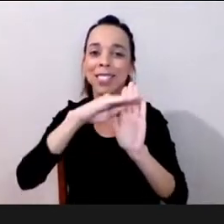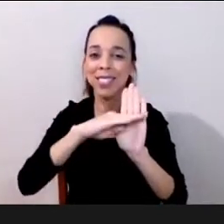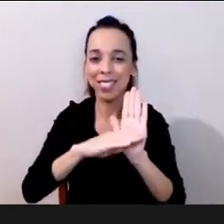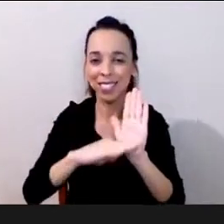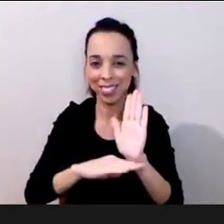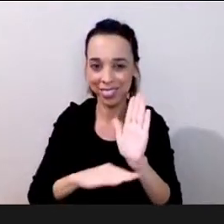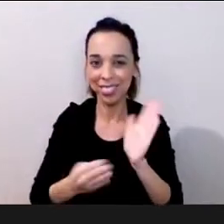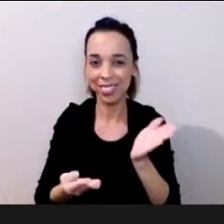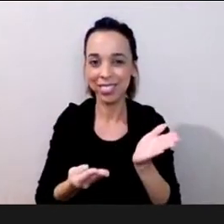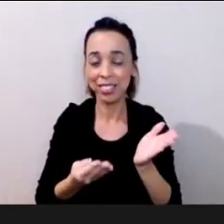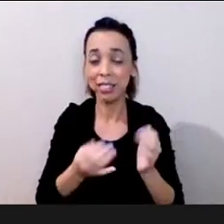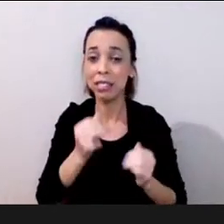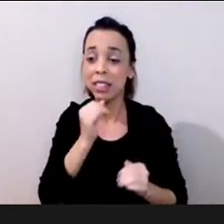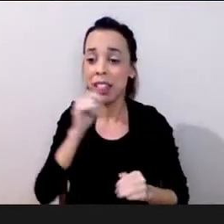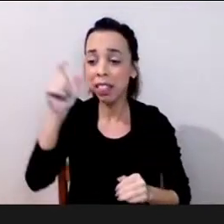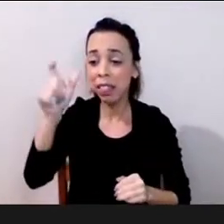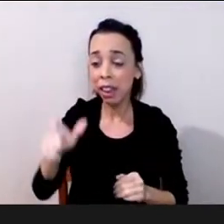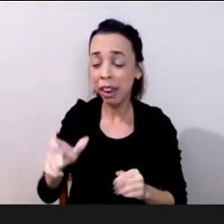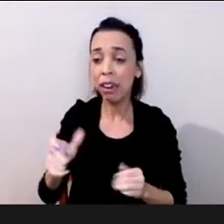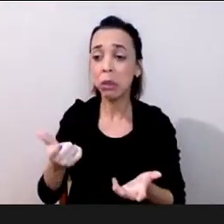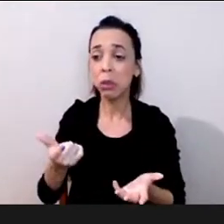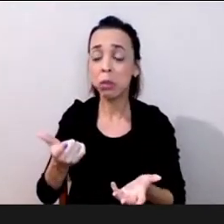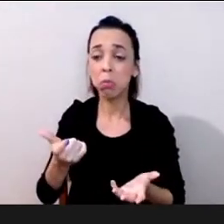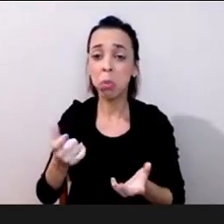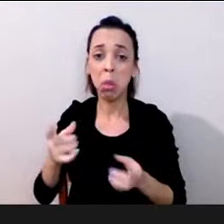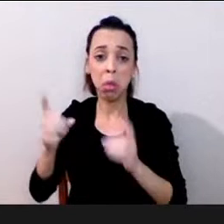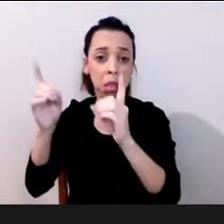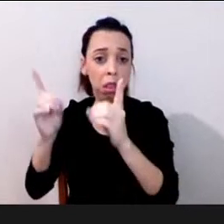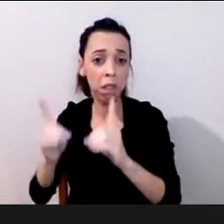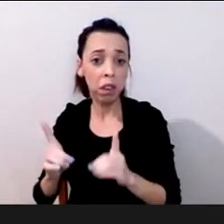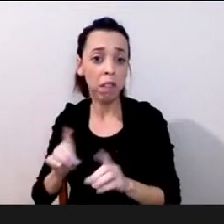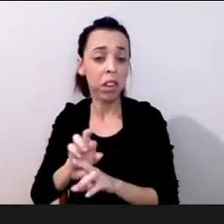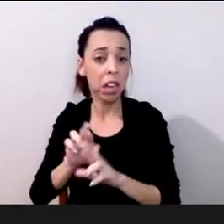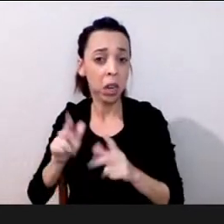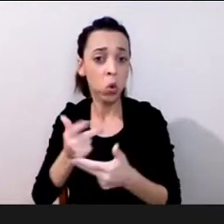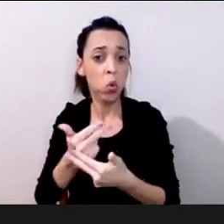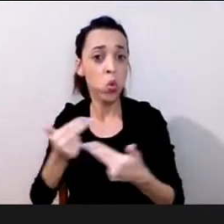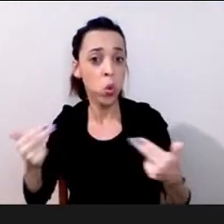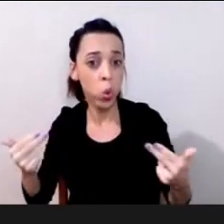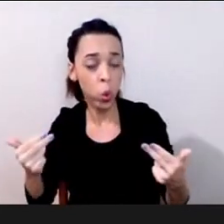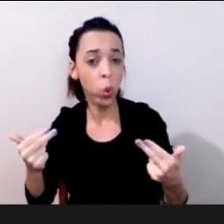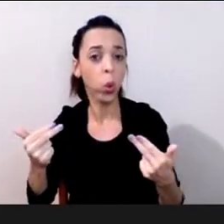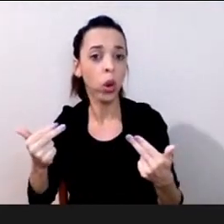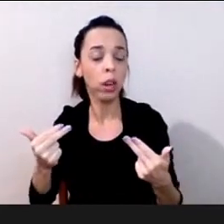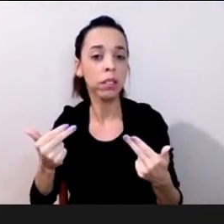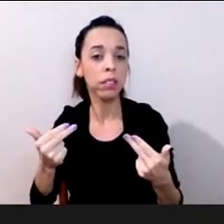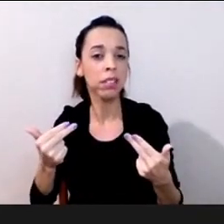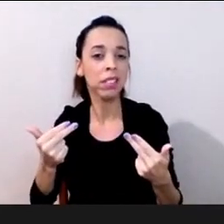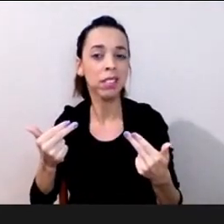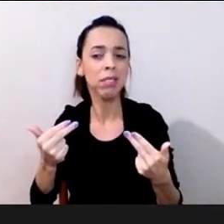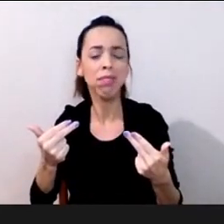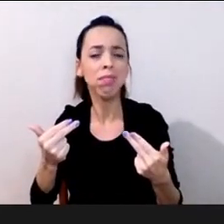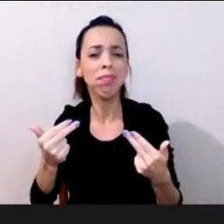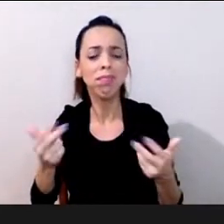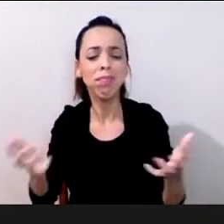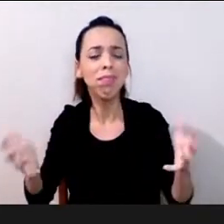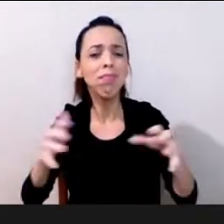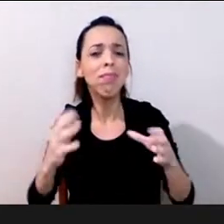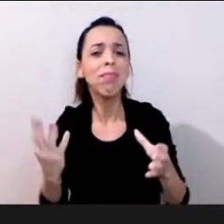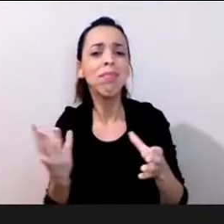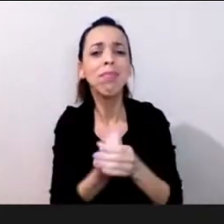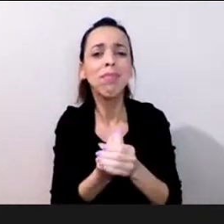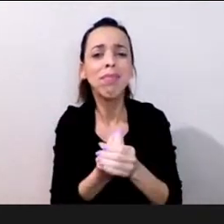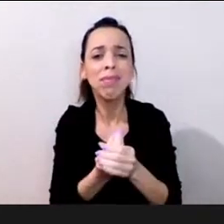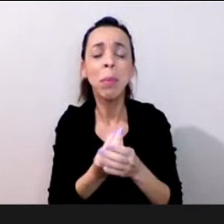elas aquele exemplo que se dá porque é que nós temos escadas e a seguir temos uma rampa não é? porque é que a rampa não é para toda a gente? porque é que nós não